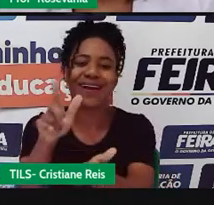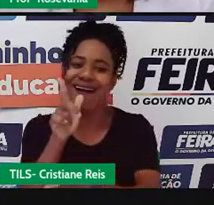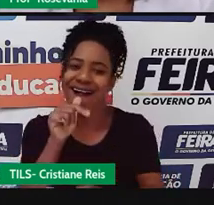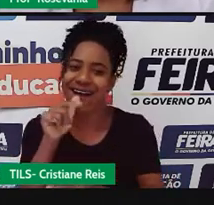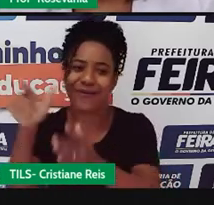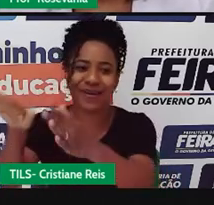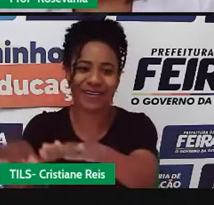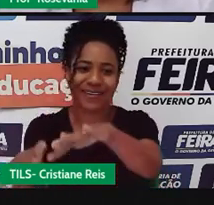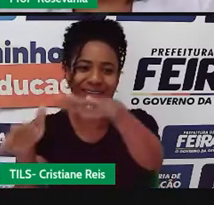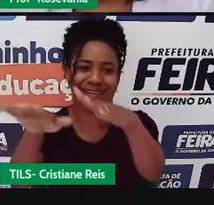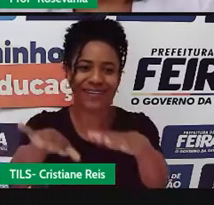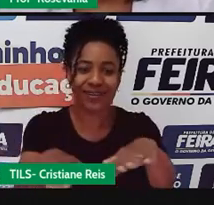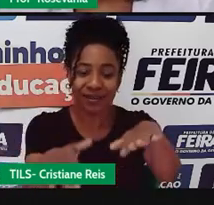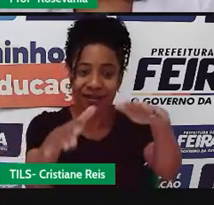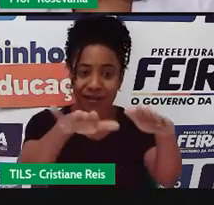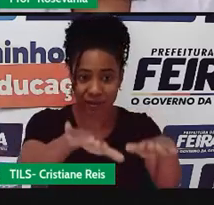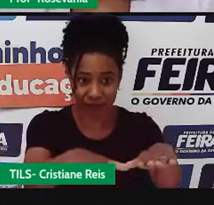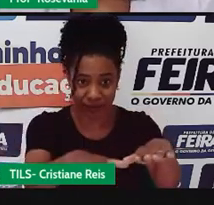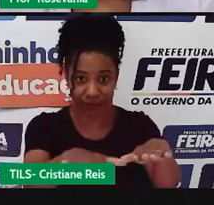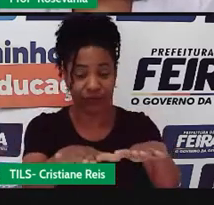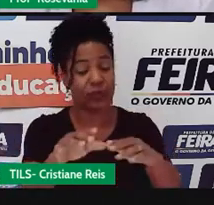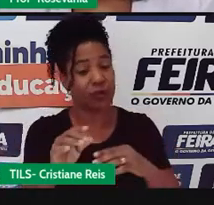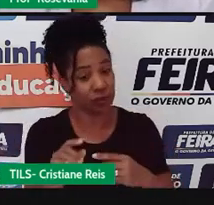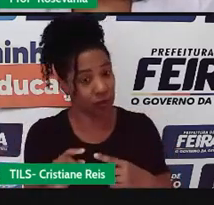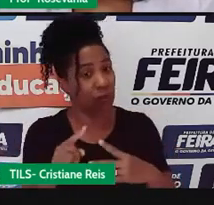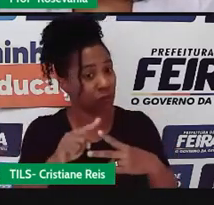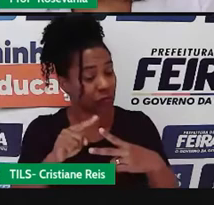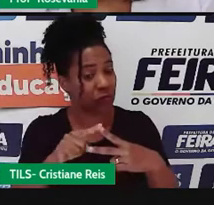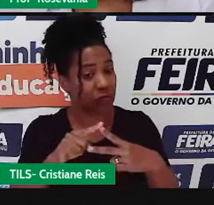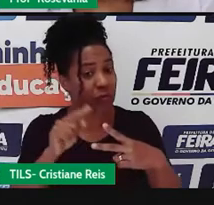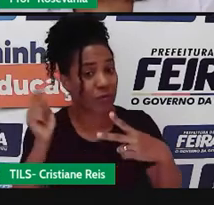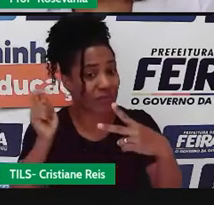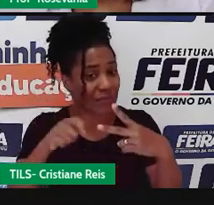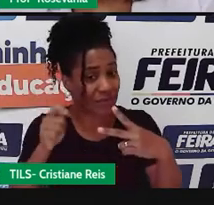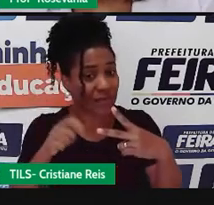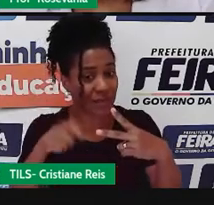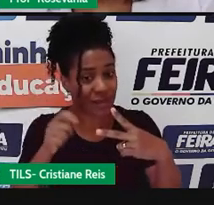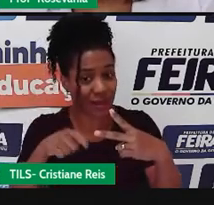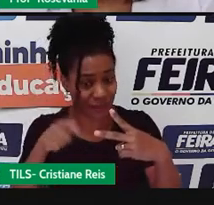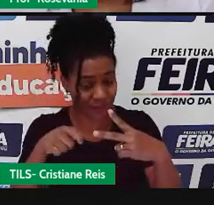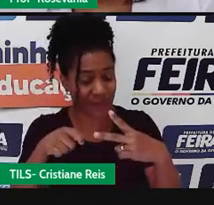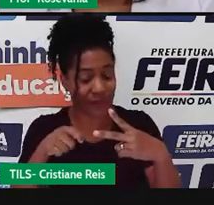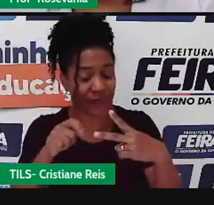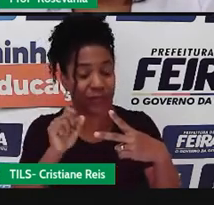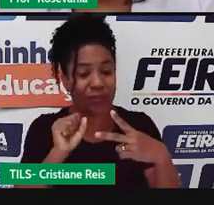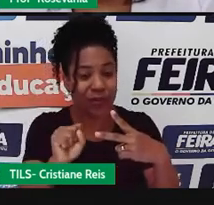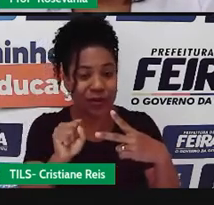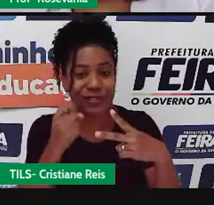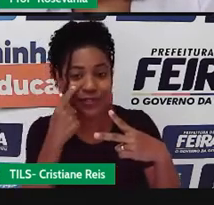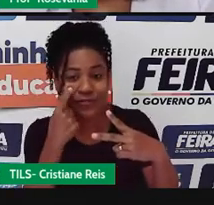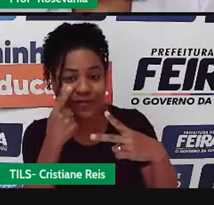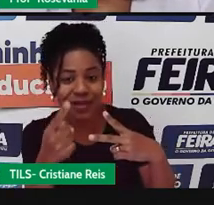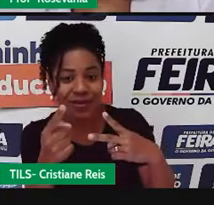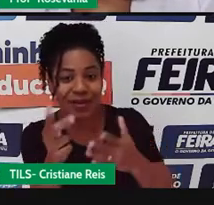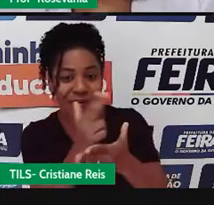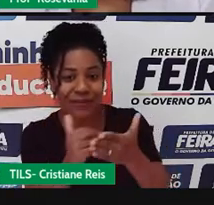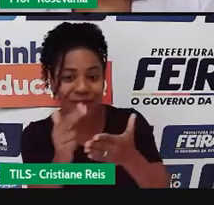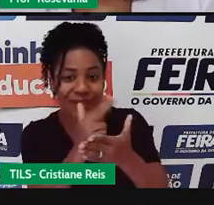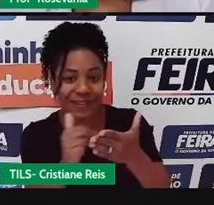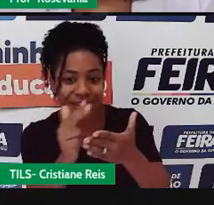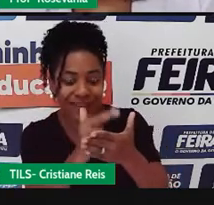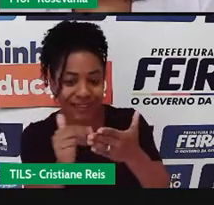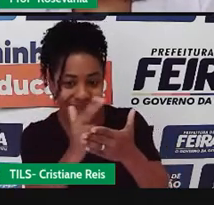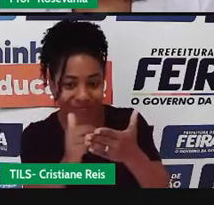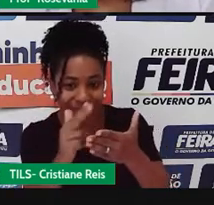formas de chegar nesse mar. Ou ele chega em forma de estuário, que é o que a gente está observando aqui, né? Que é